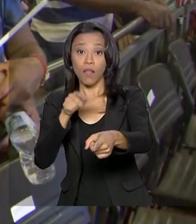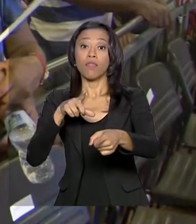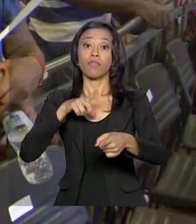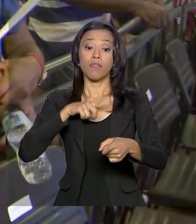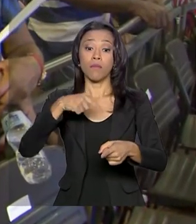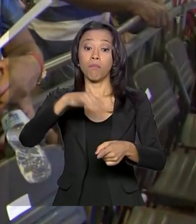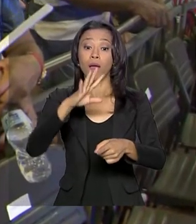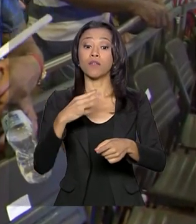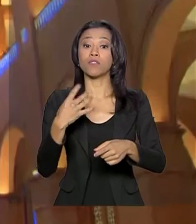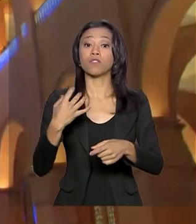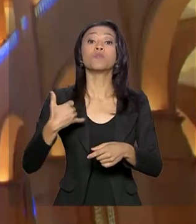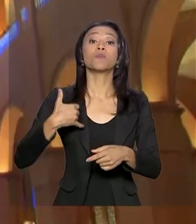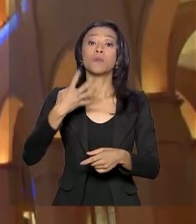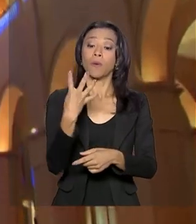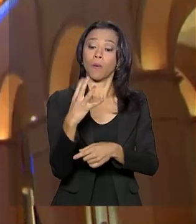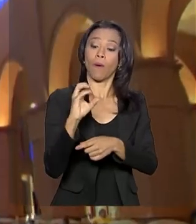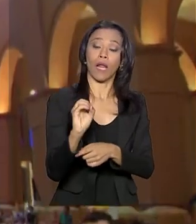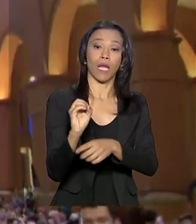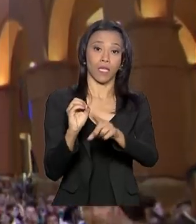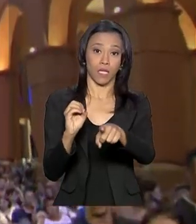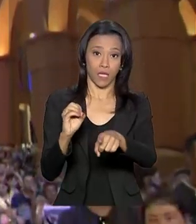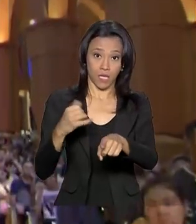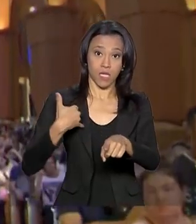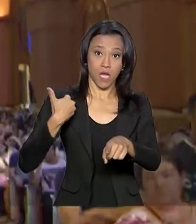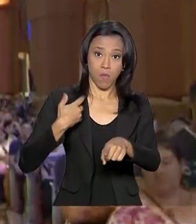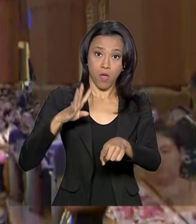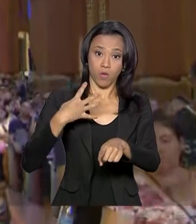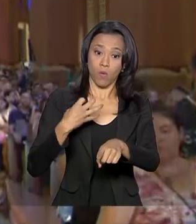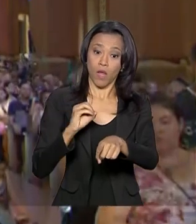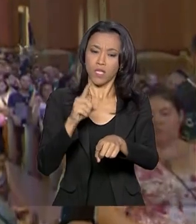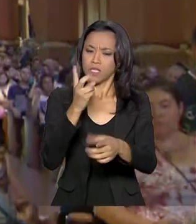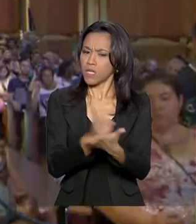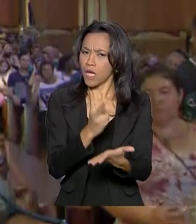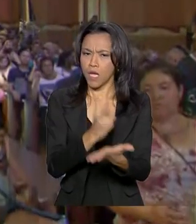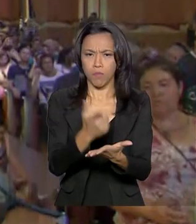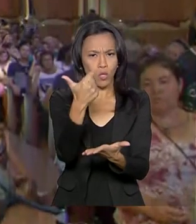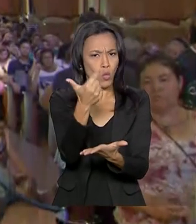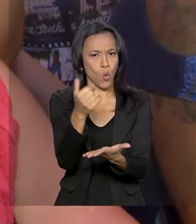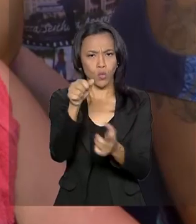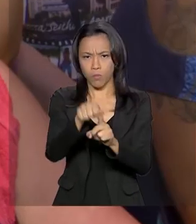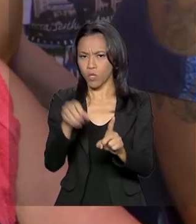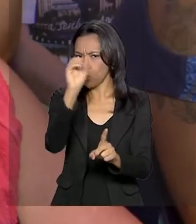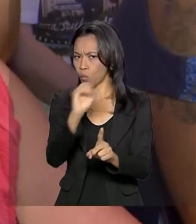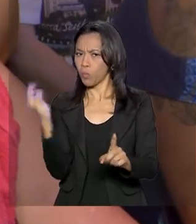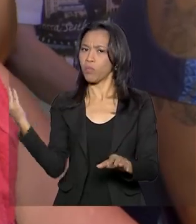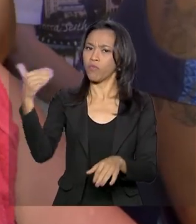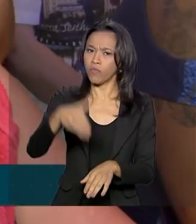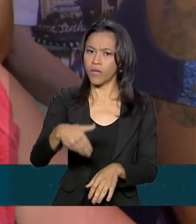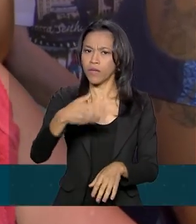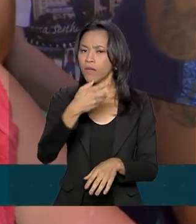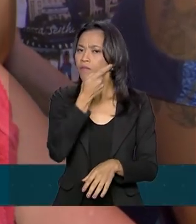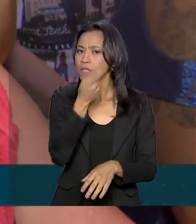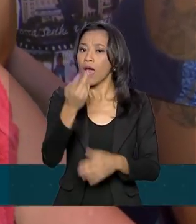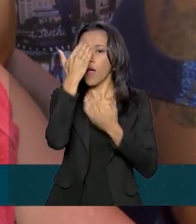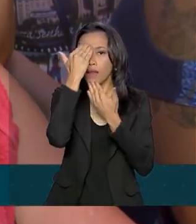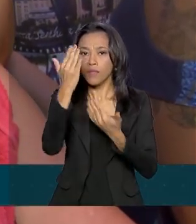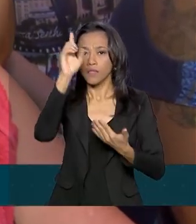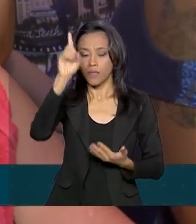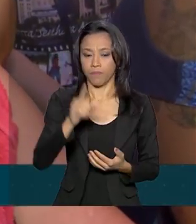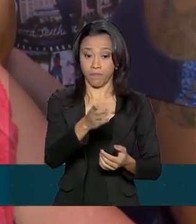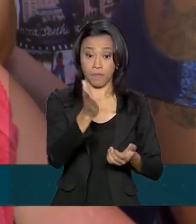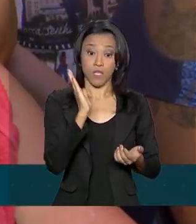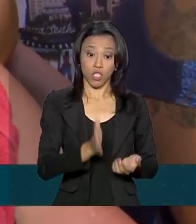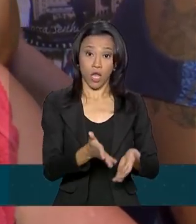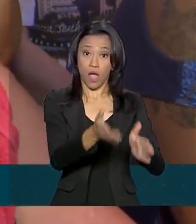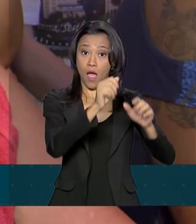40 anos, vindo aqui todo dia 12 de outubro para agradecer. A Nossa Senhora da Aparecida já salvou